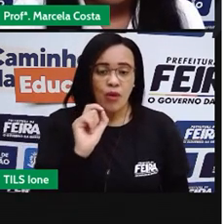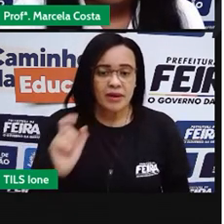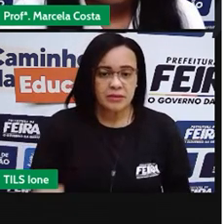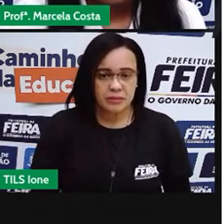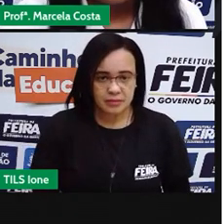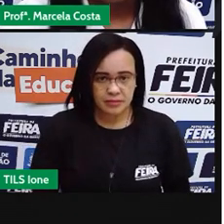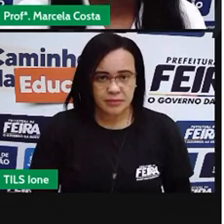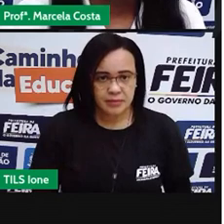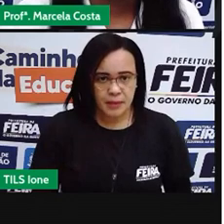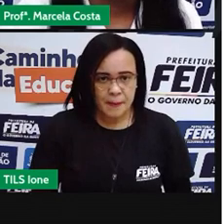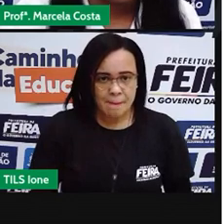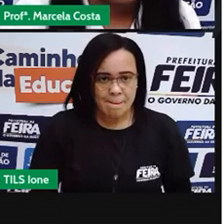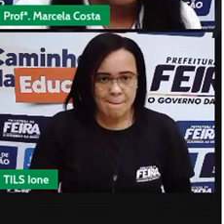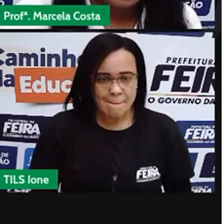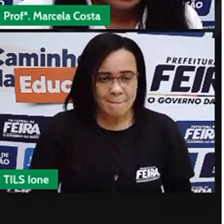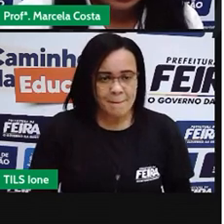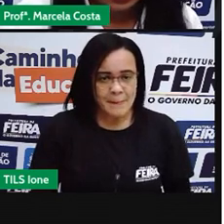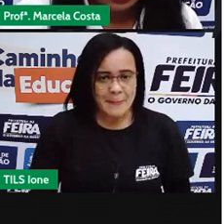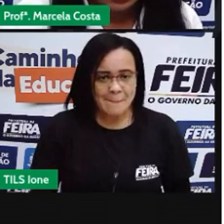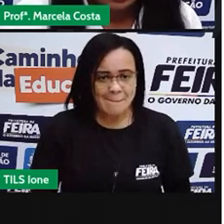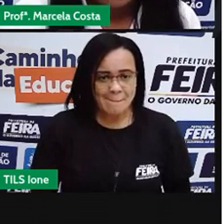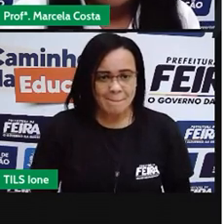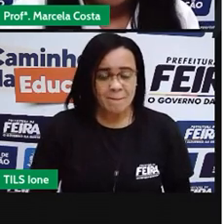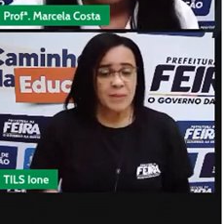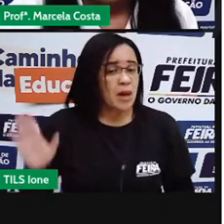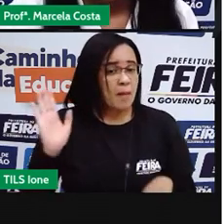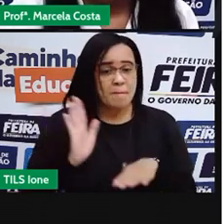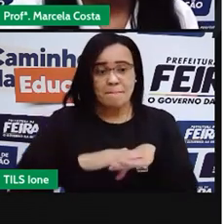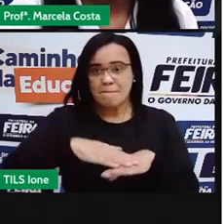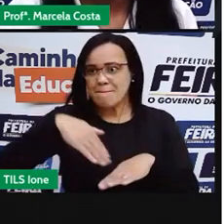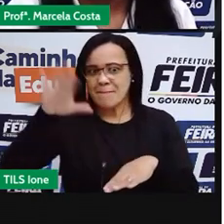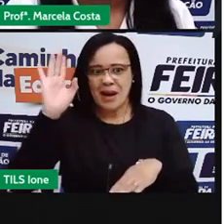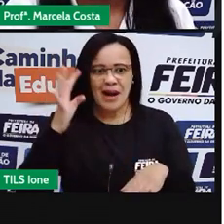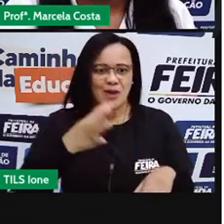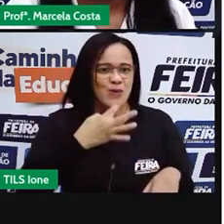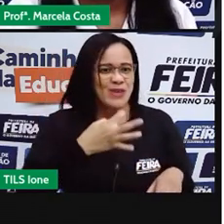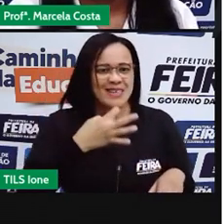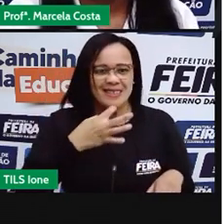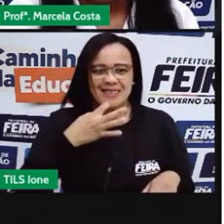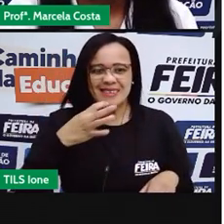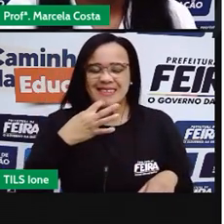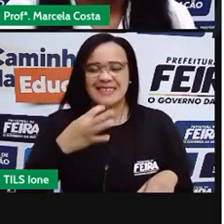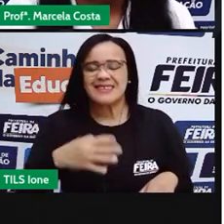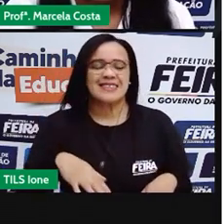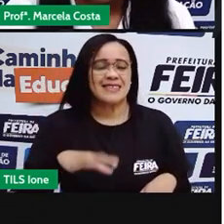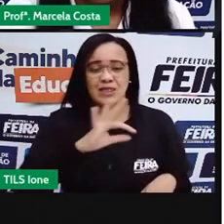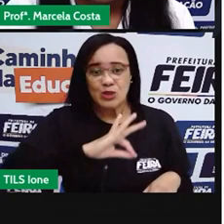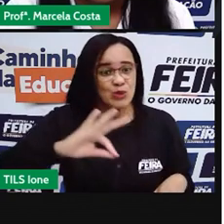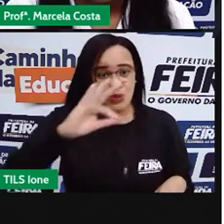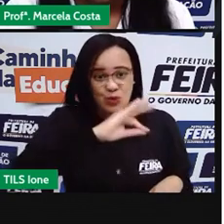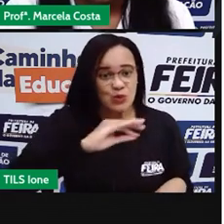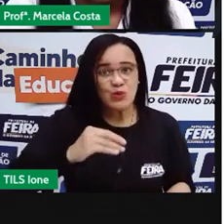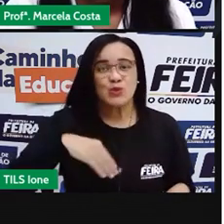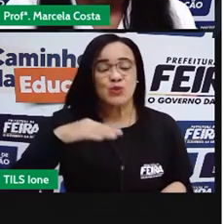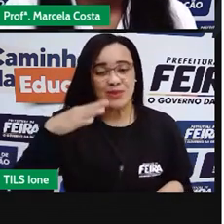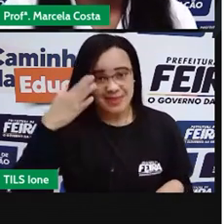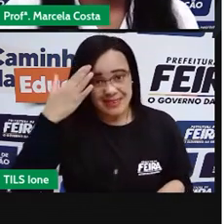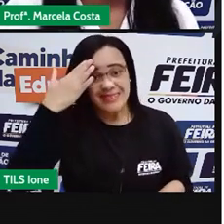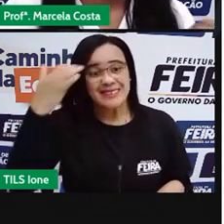essa é uma das mais conhecidas. É a Avenida Eduardo Cruz da Mota.